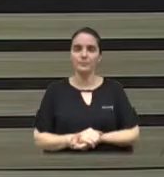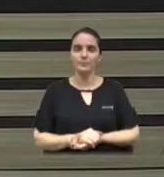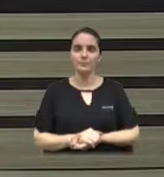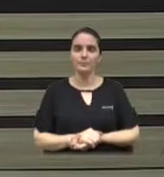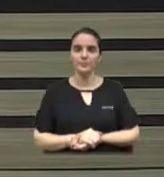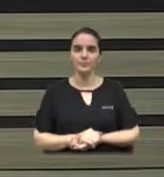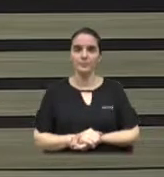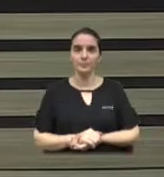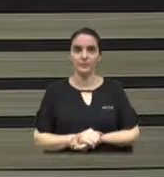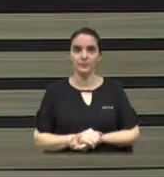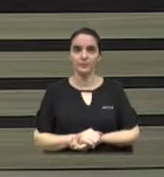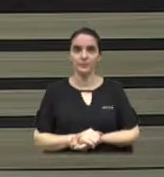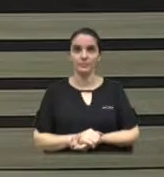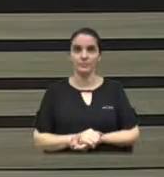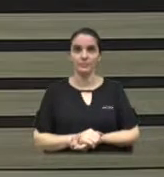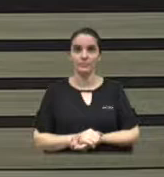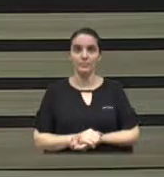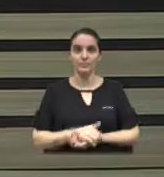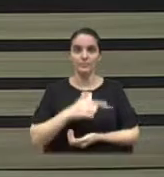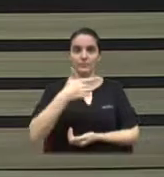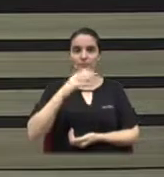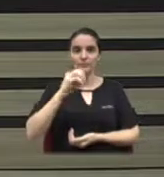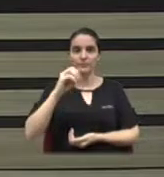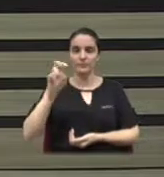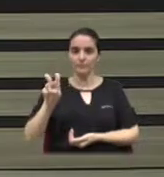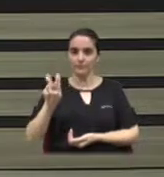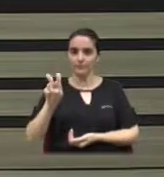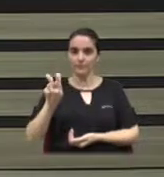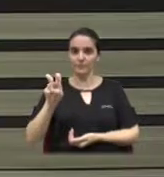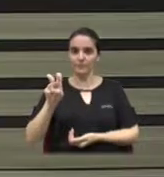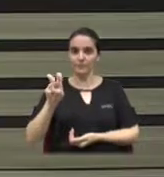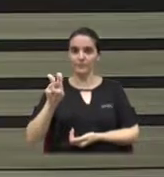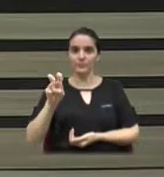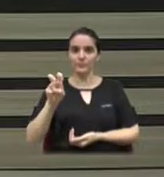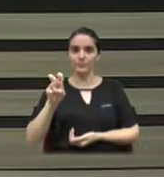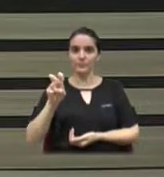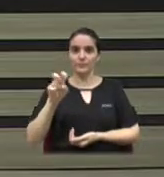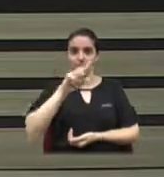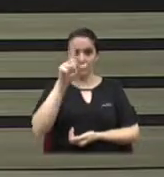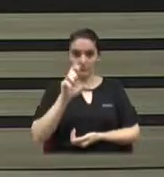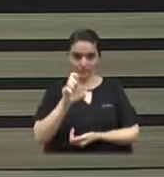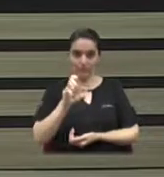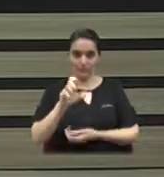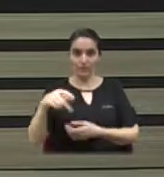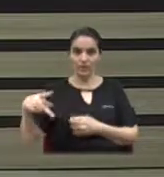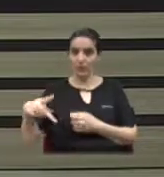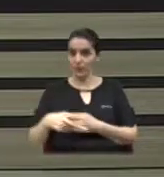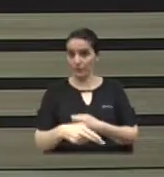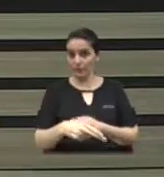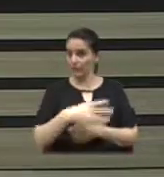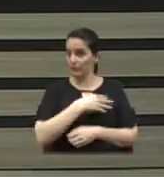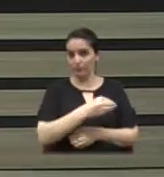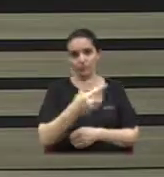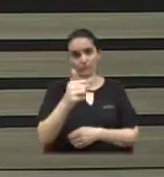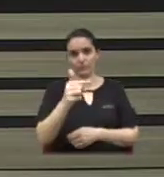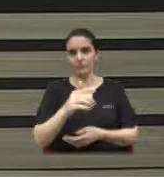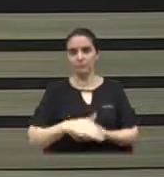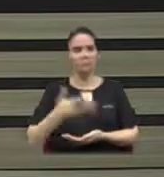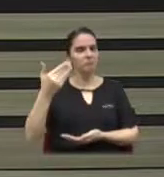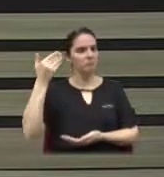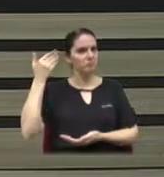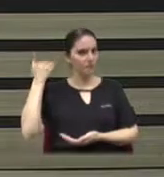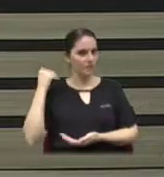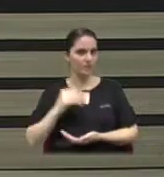eu, em 2005, eu fiz a vasectomia. Eu e a minha esposa, na época,